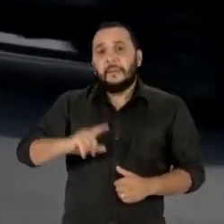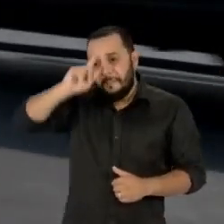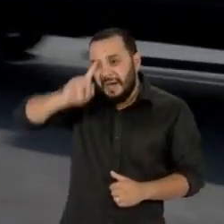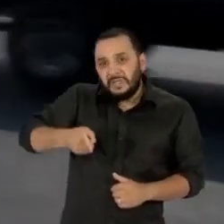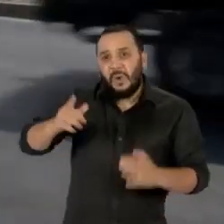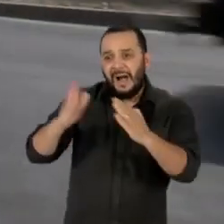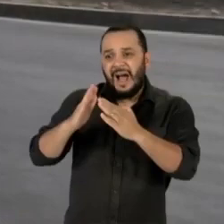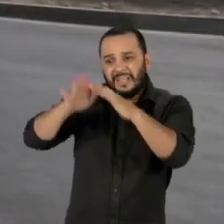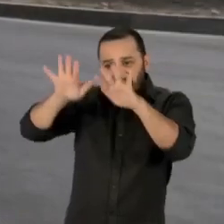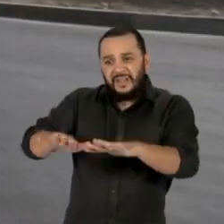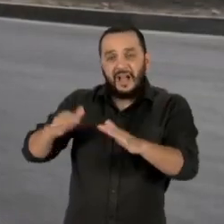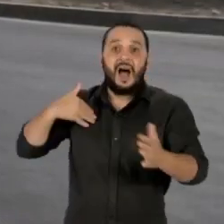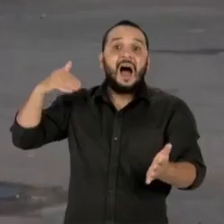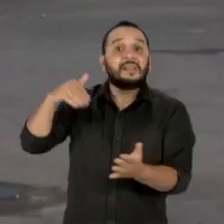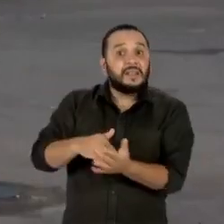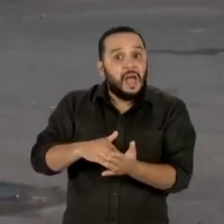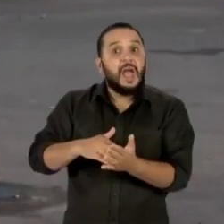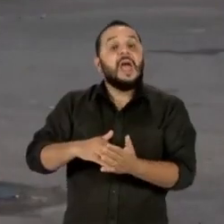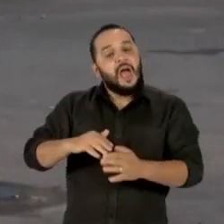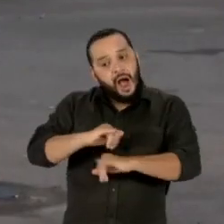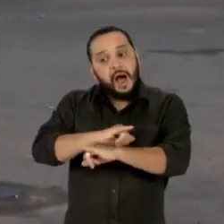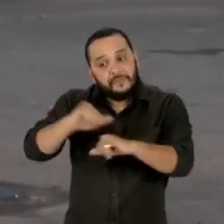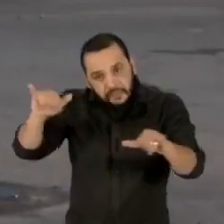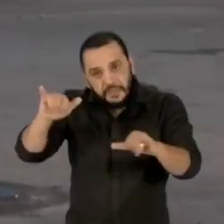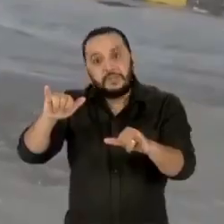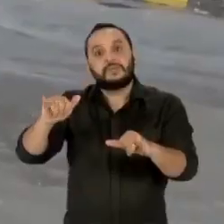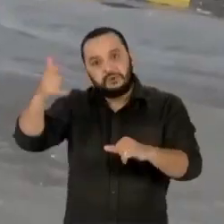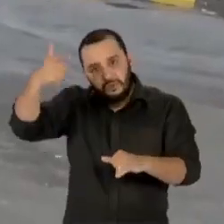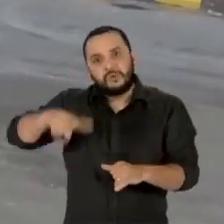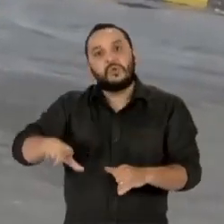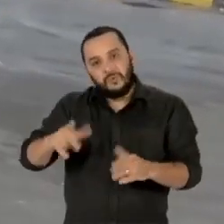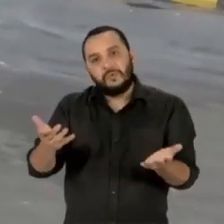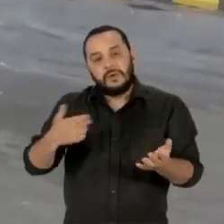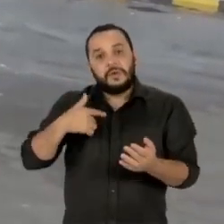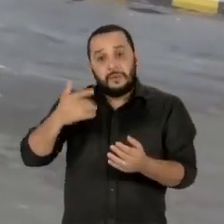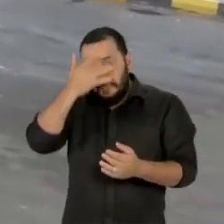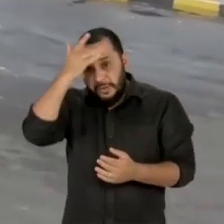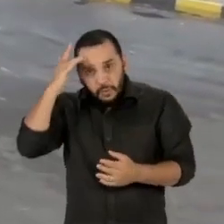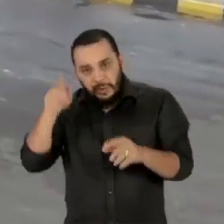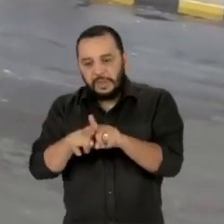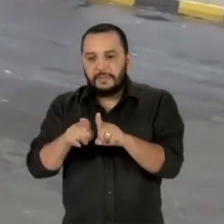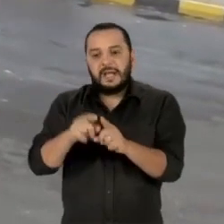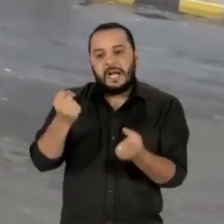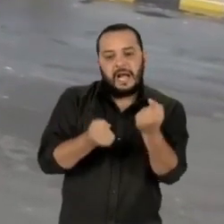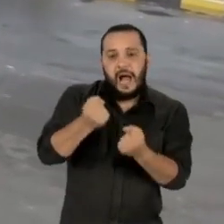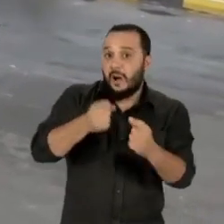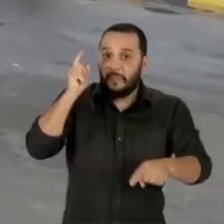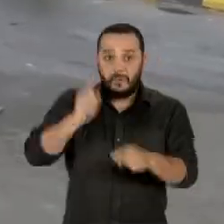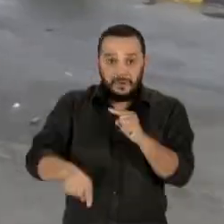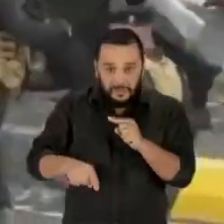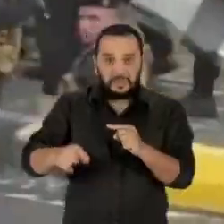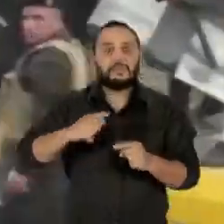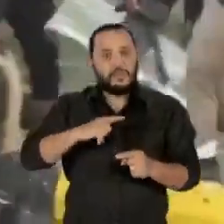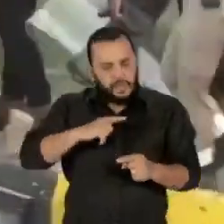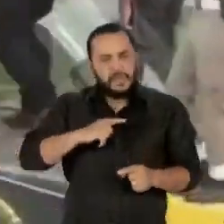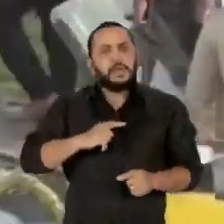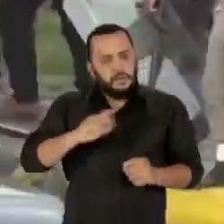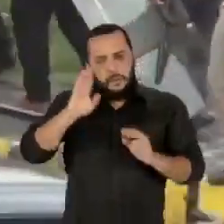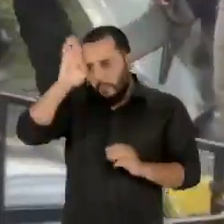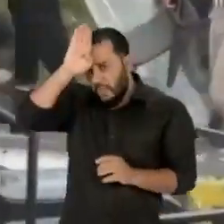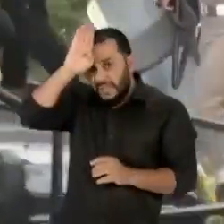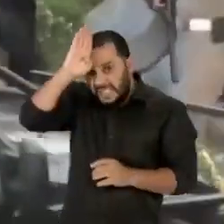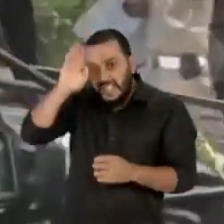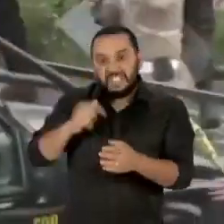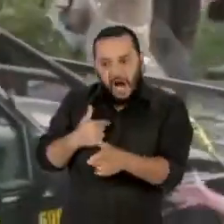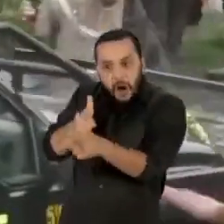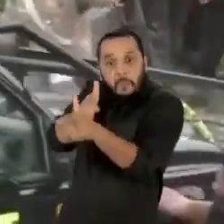continua até novo aviso para veículos e pessoas. A polícia iraquiana disparou com munição real para dispersar